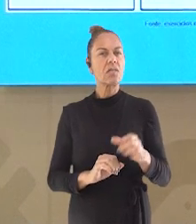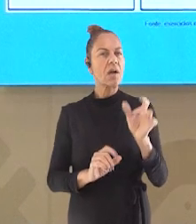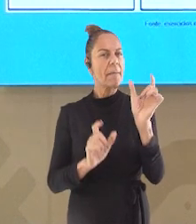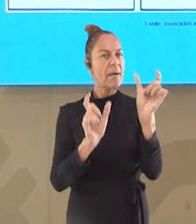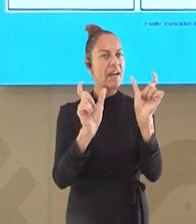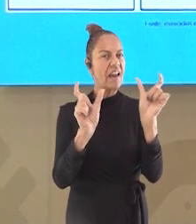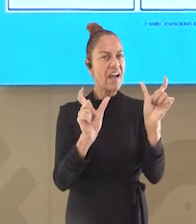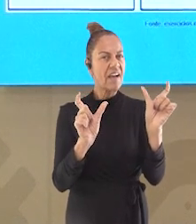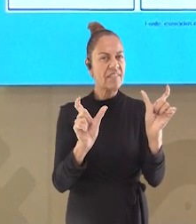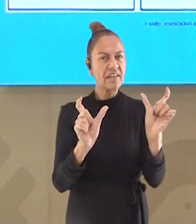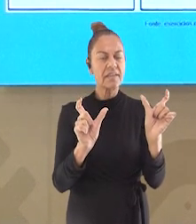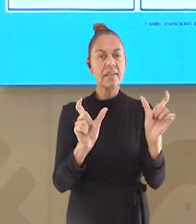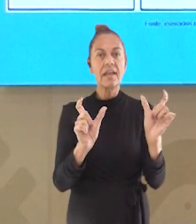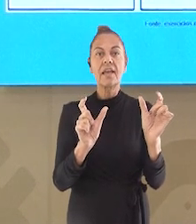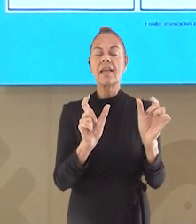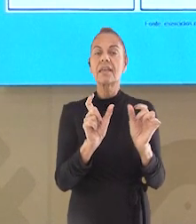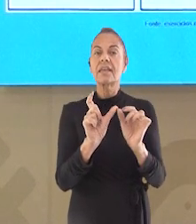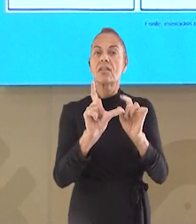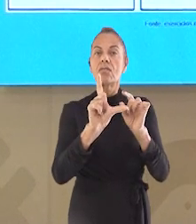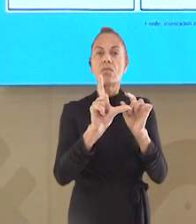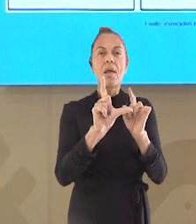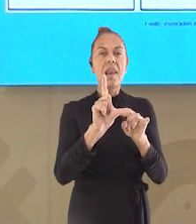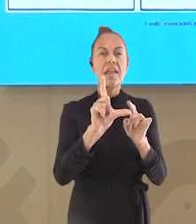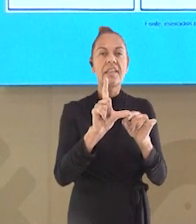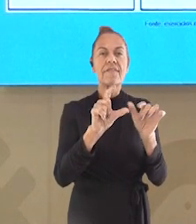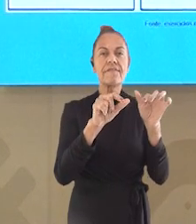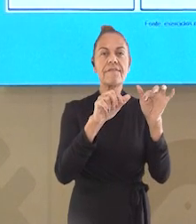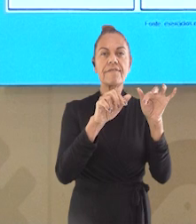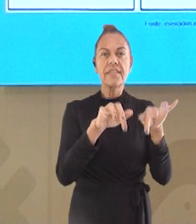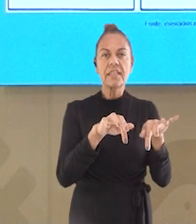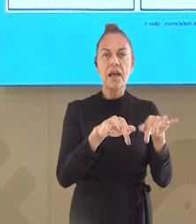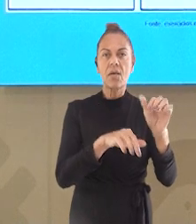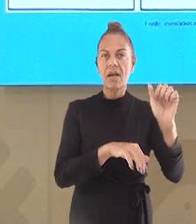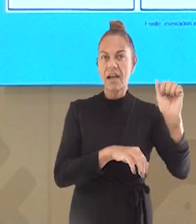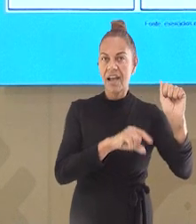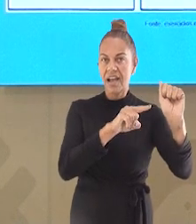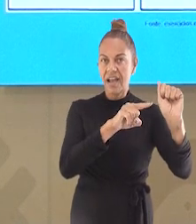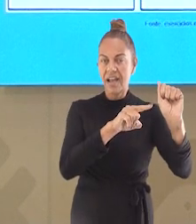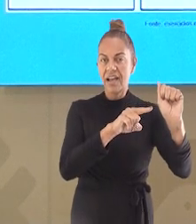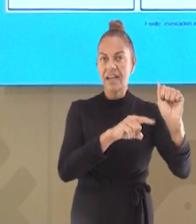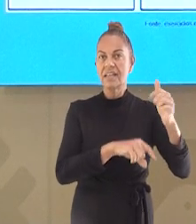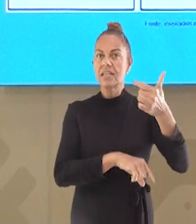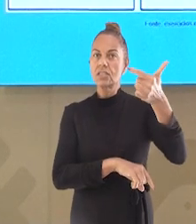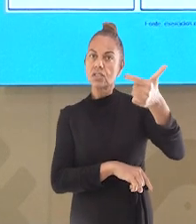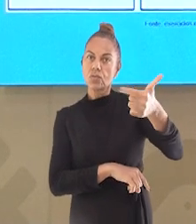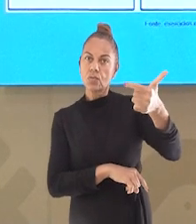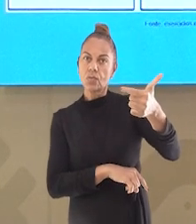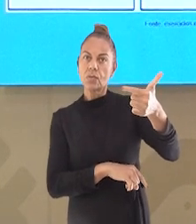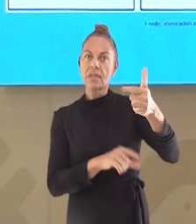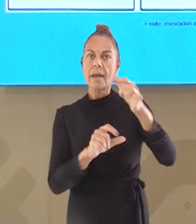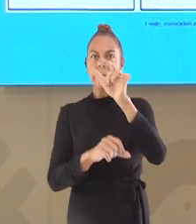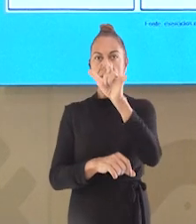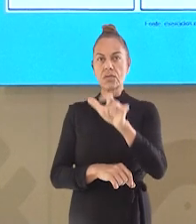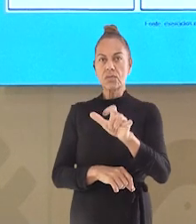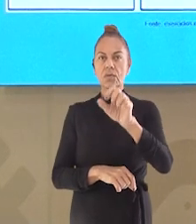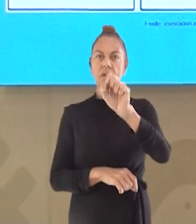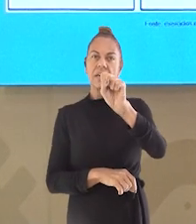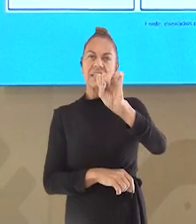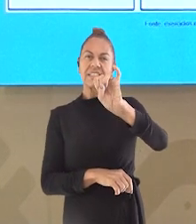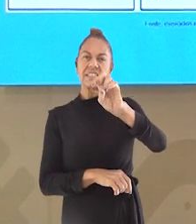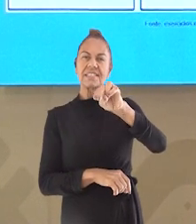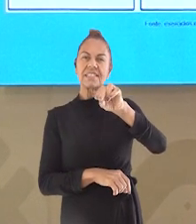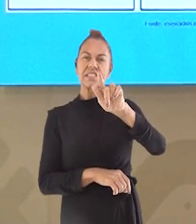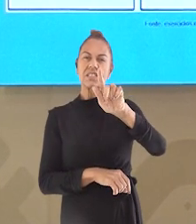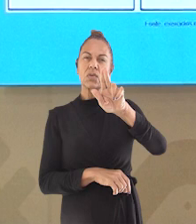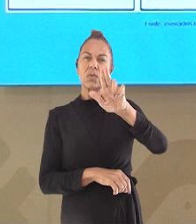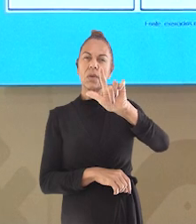enrola e pula, todas terminadas em A, estão na segunda pessoa do singular. Já as palavras torce,